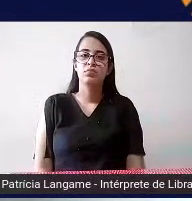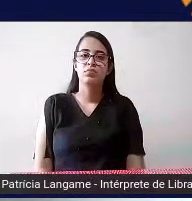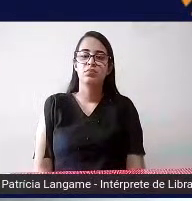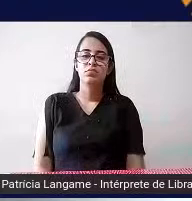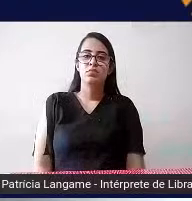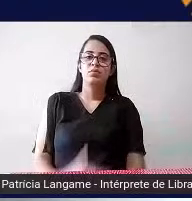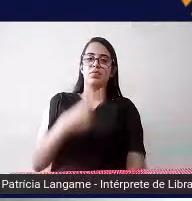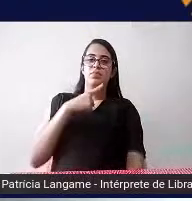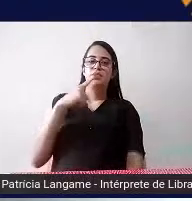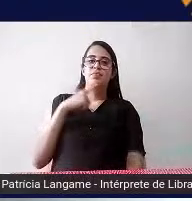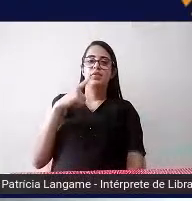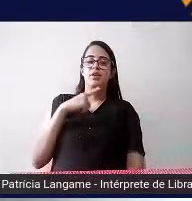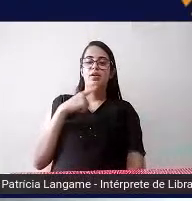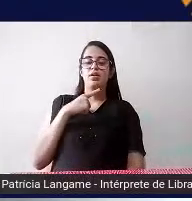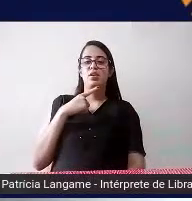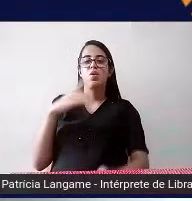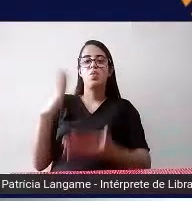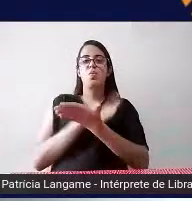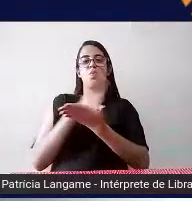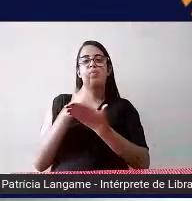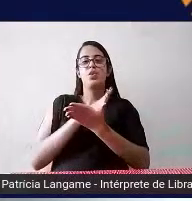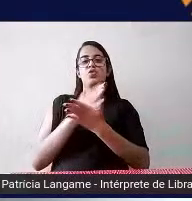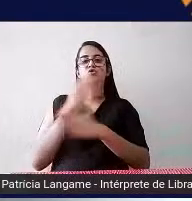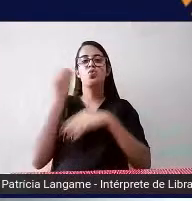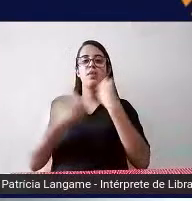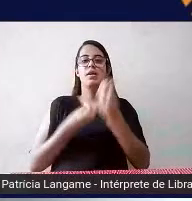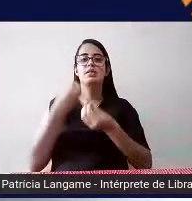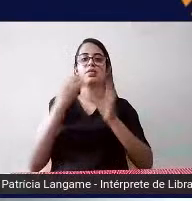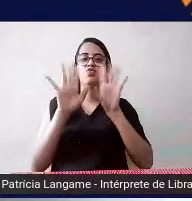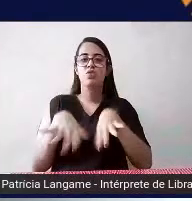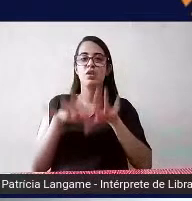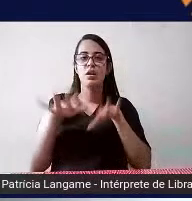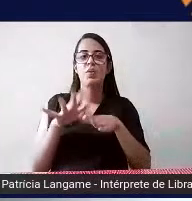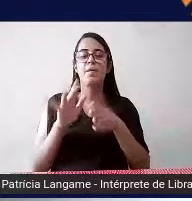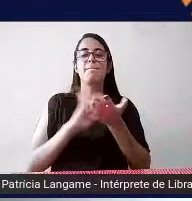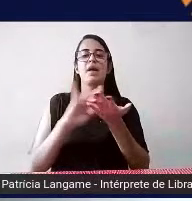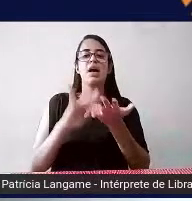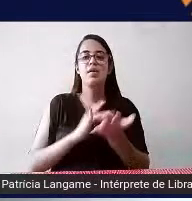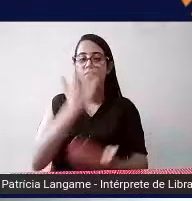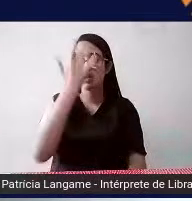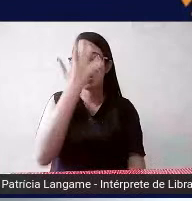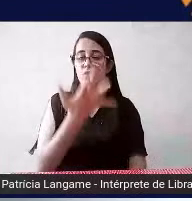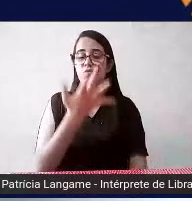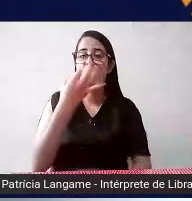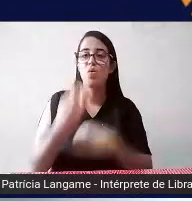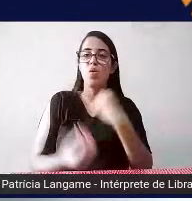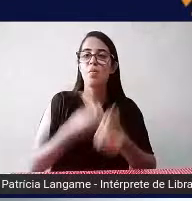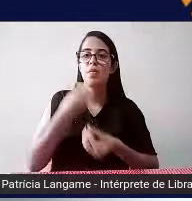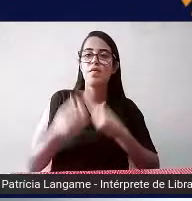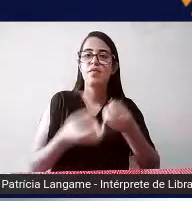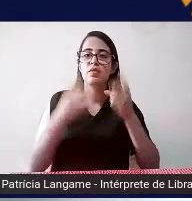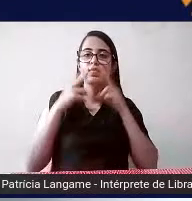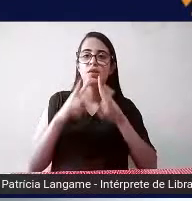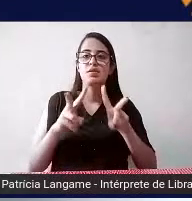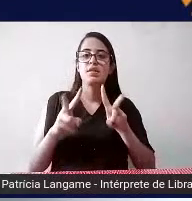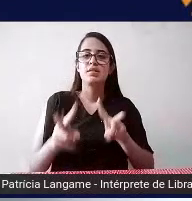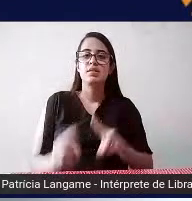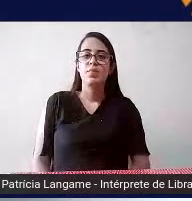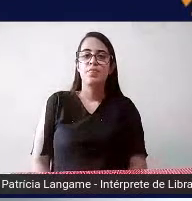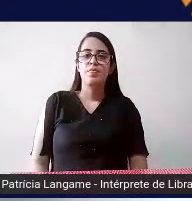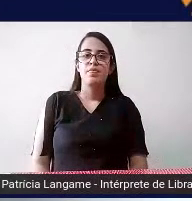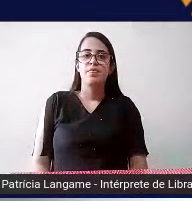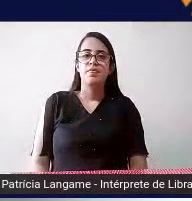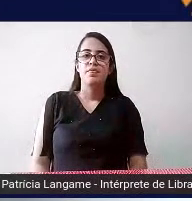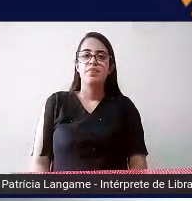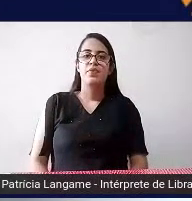expressões em tinta como elas são escritas no braile fácil e como elas aparecem na visualização elas foram tiradas de um